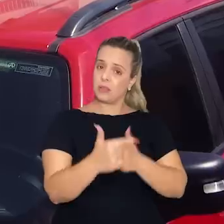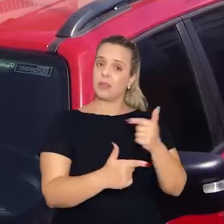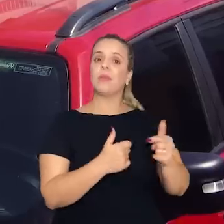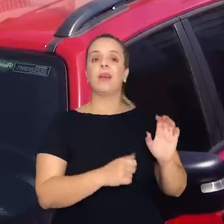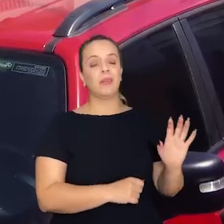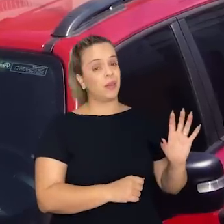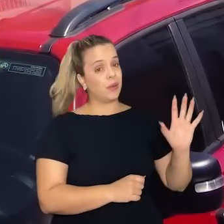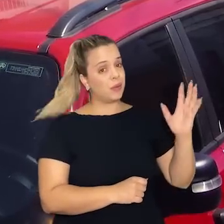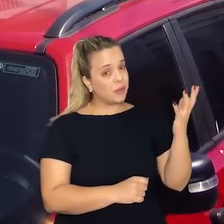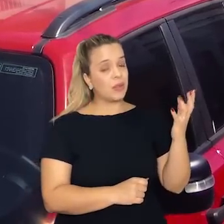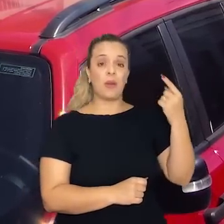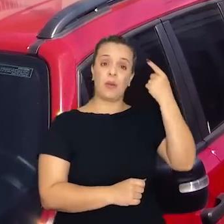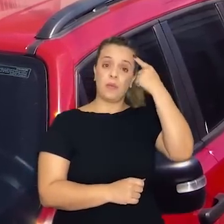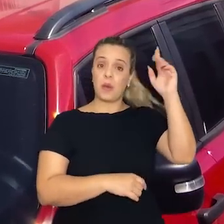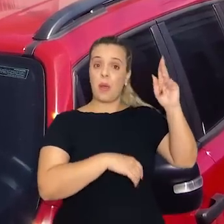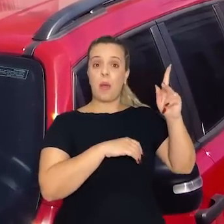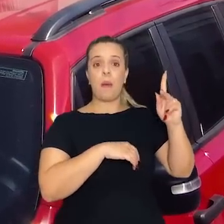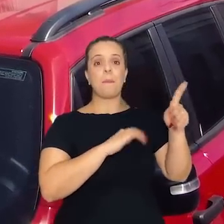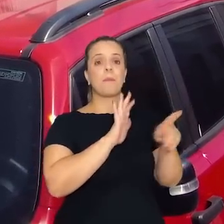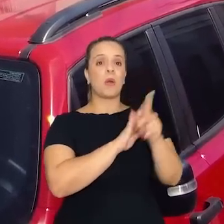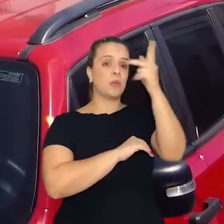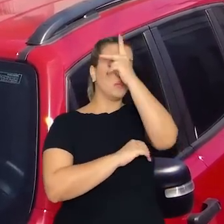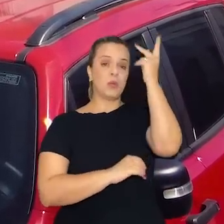por iniciativa de particulares.